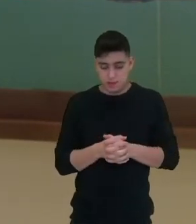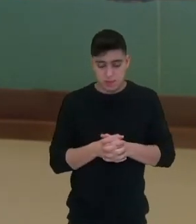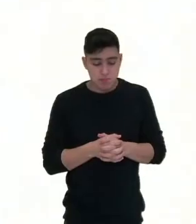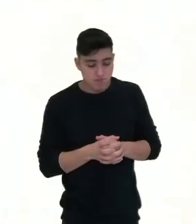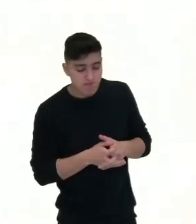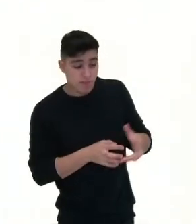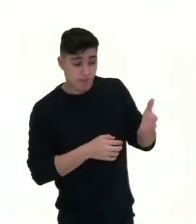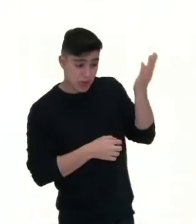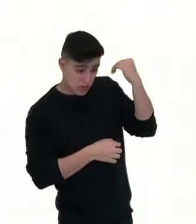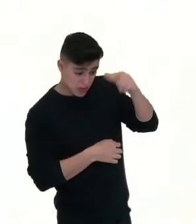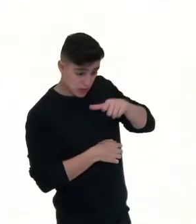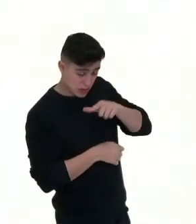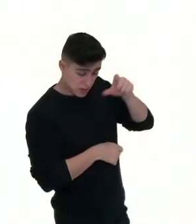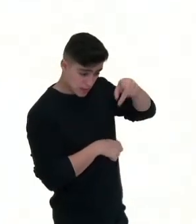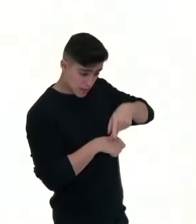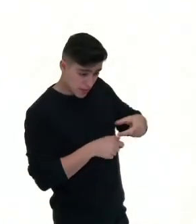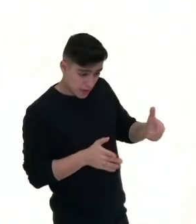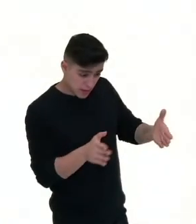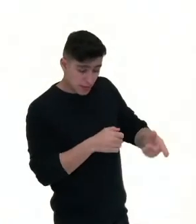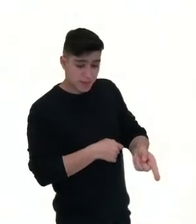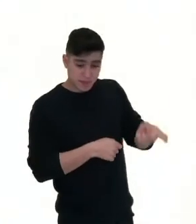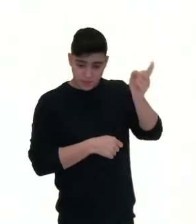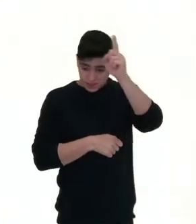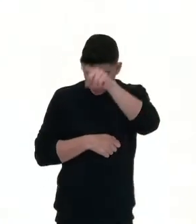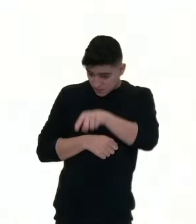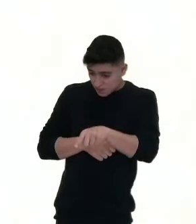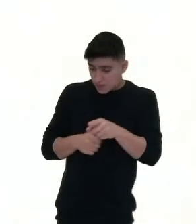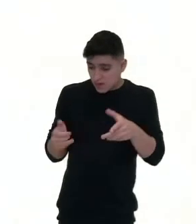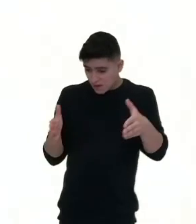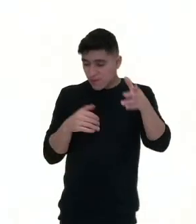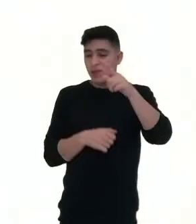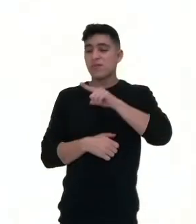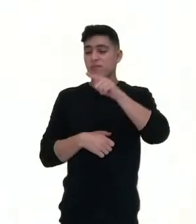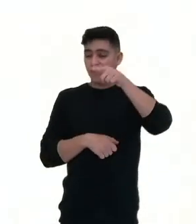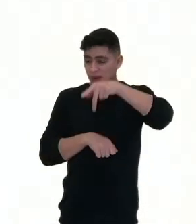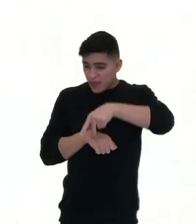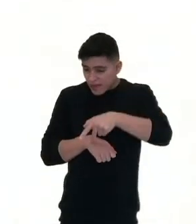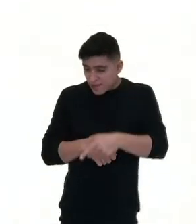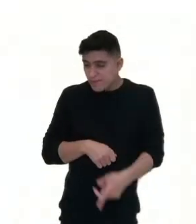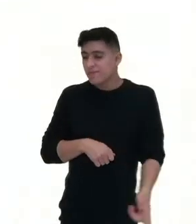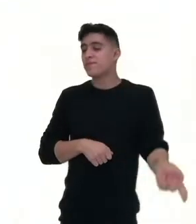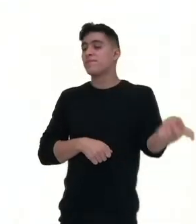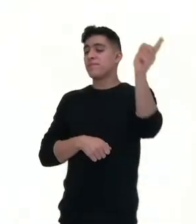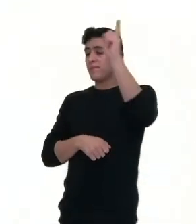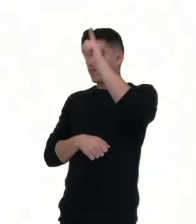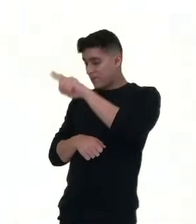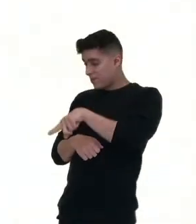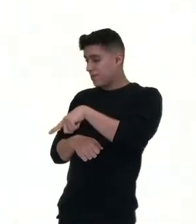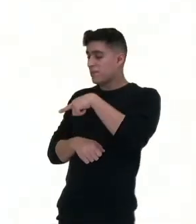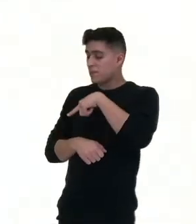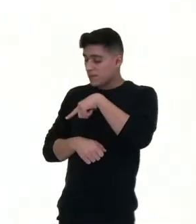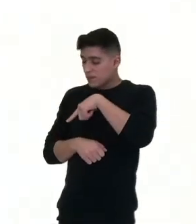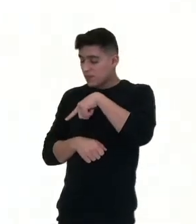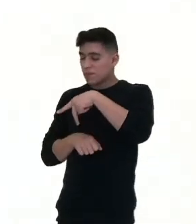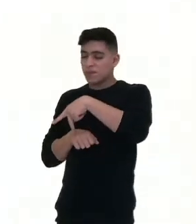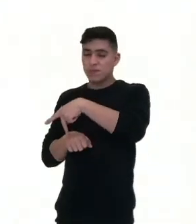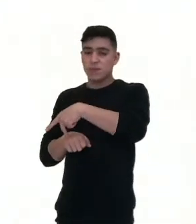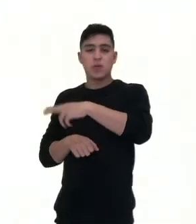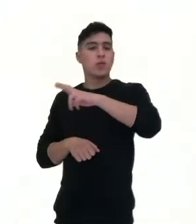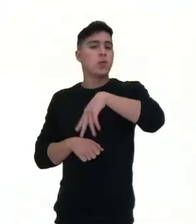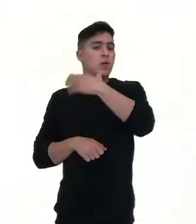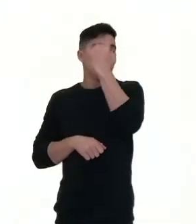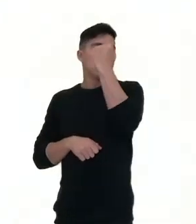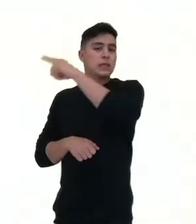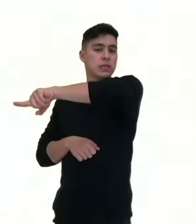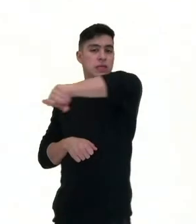uma pedra, no meio do caminho tinha uma pedra. No meio do caminho tinha uma pedra. Nunca me esquecerei desse acontecimento